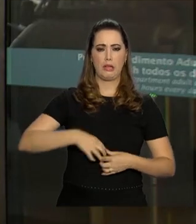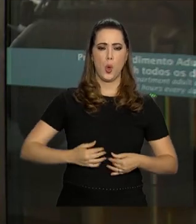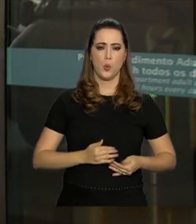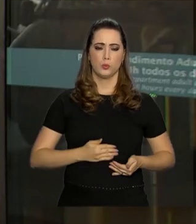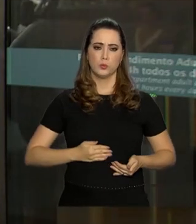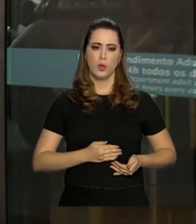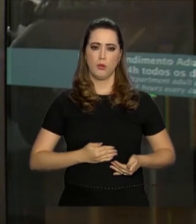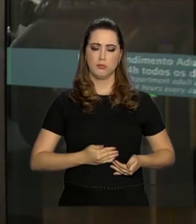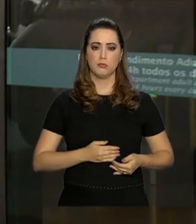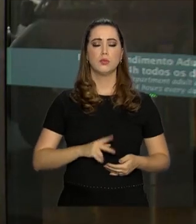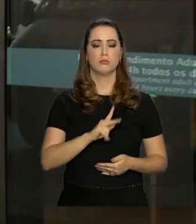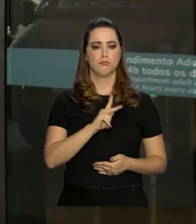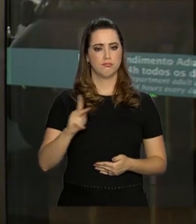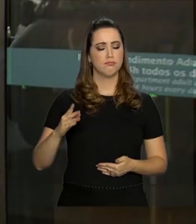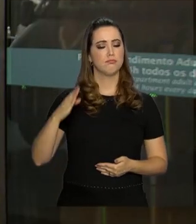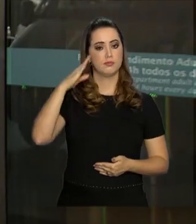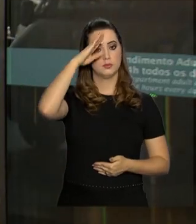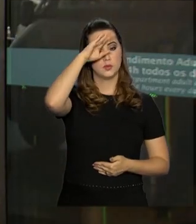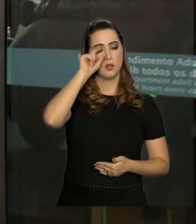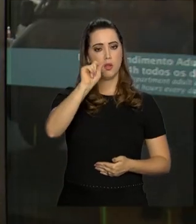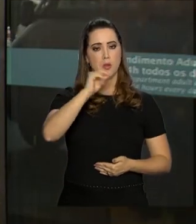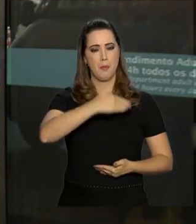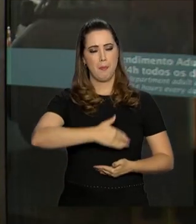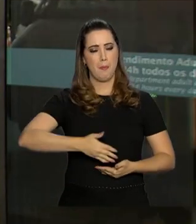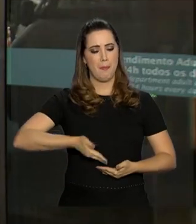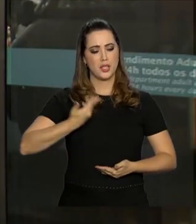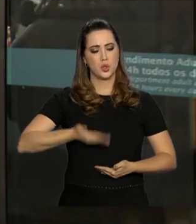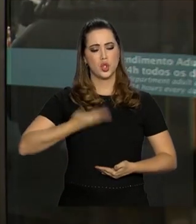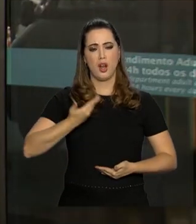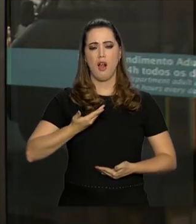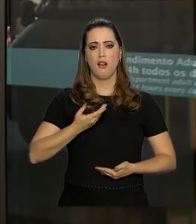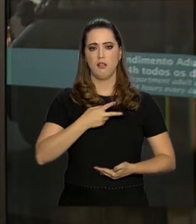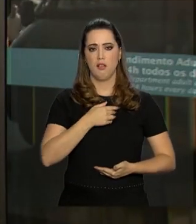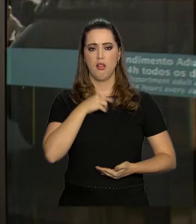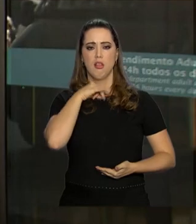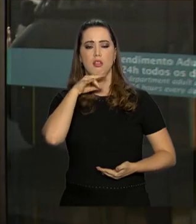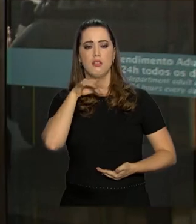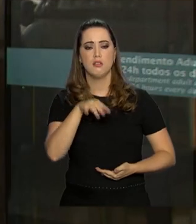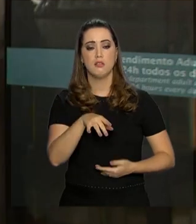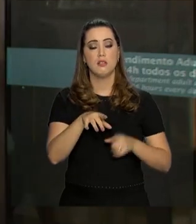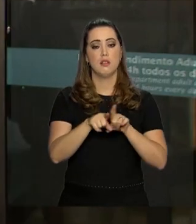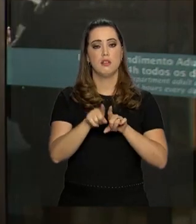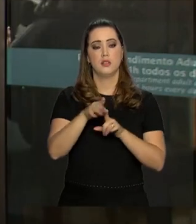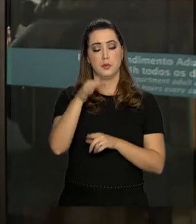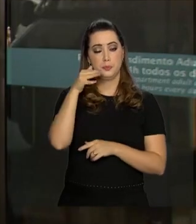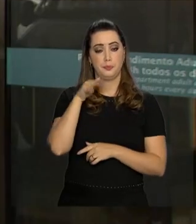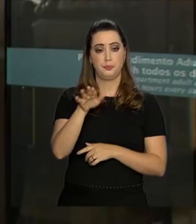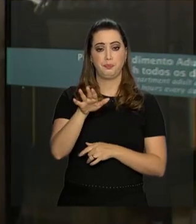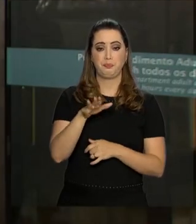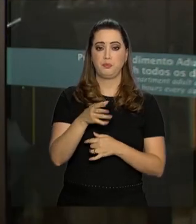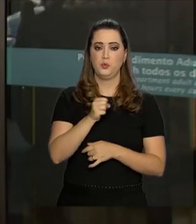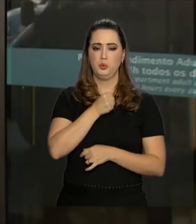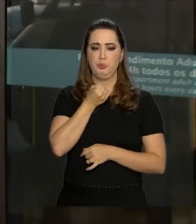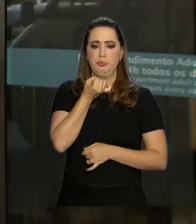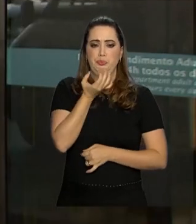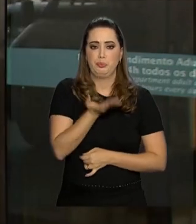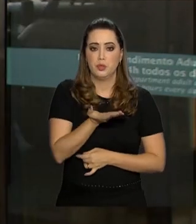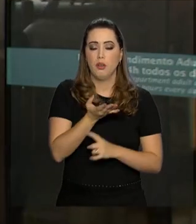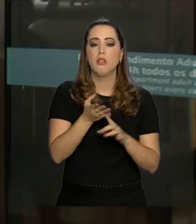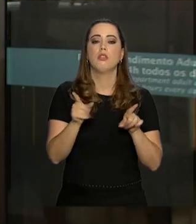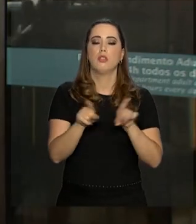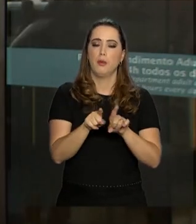estômago do Presidente da República Para drenagem de líquidos e também para evitar náuseas, também pôde ser